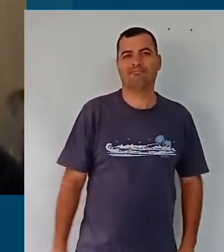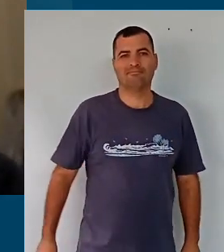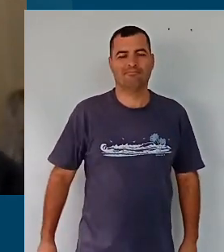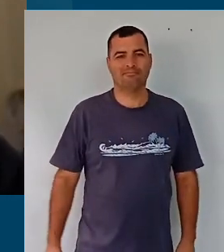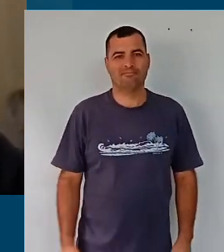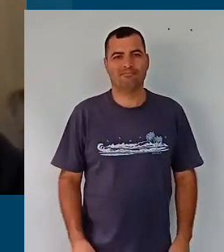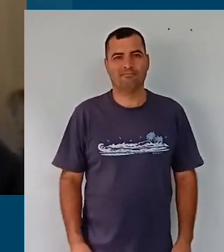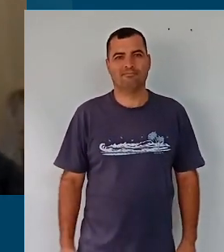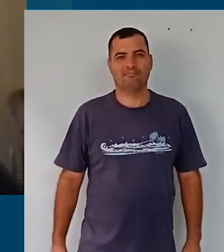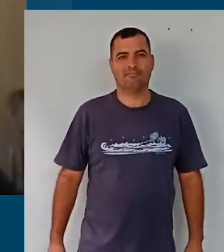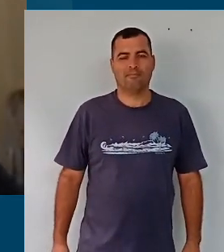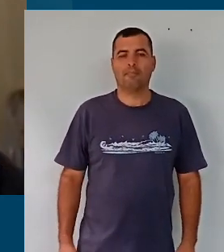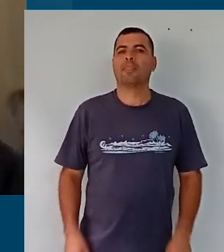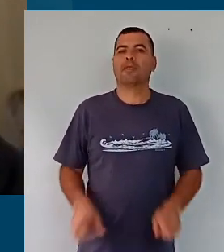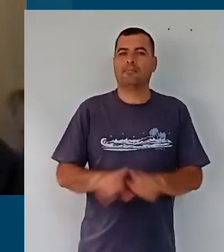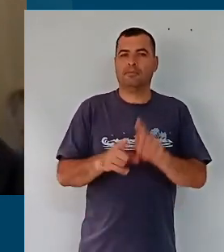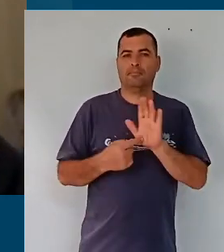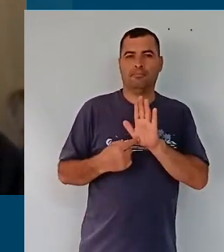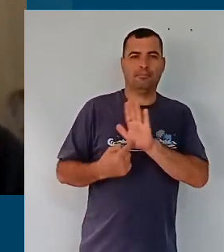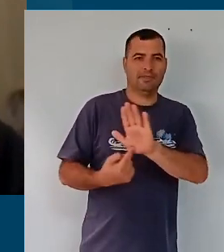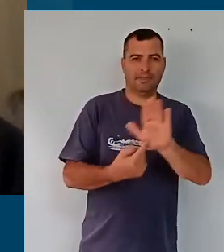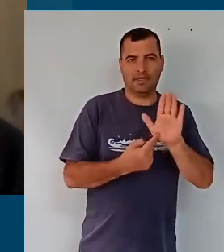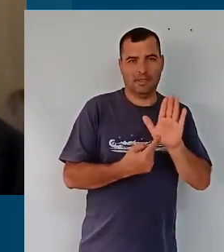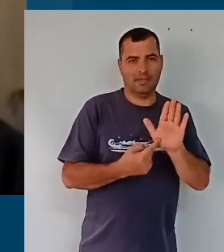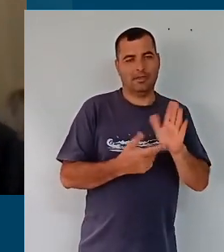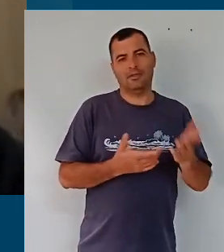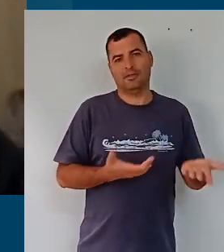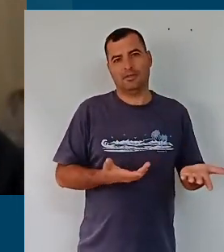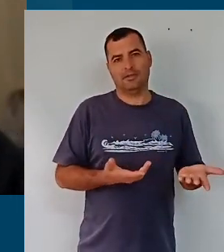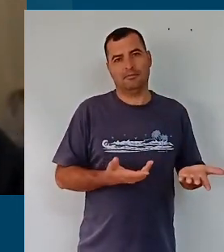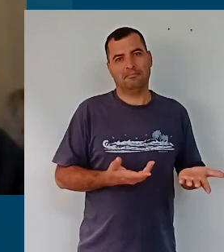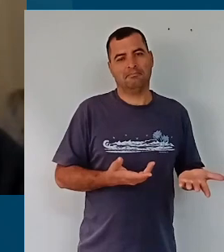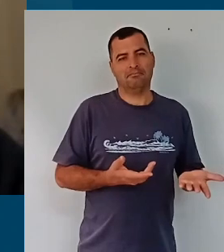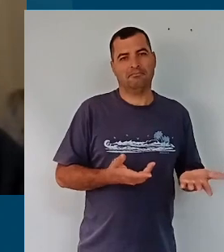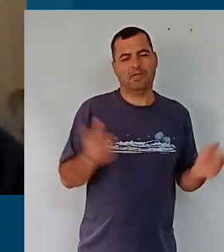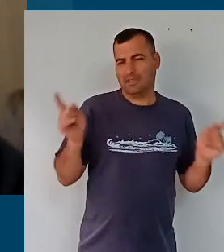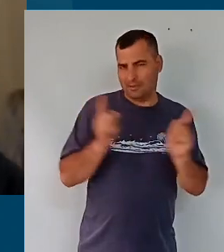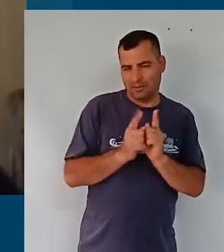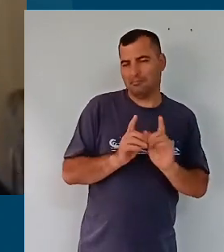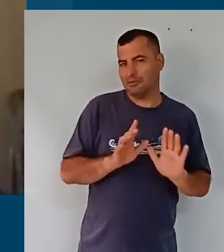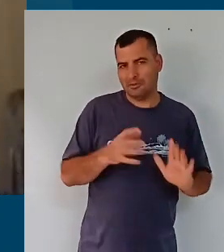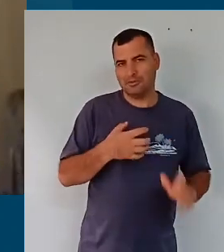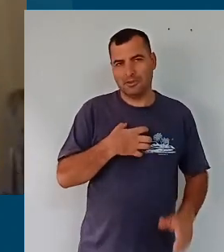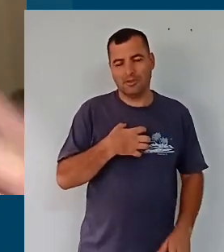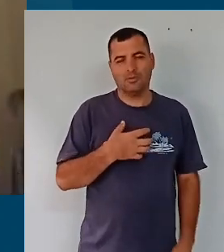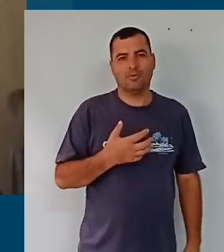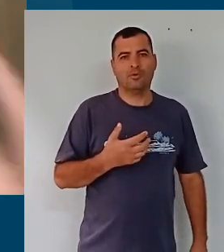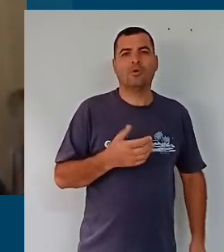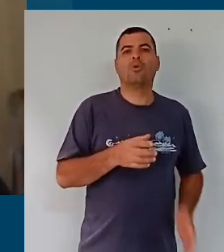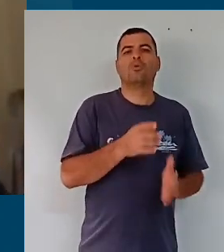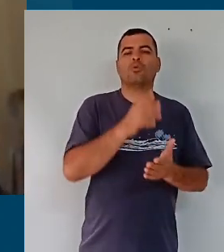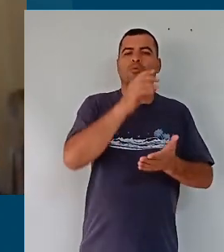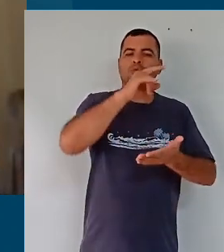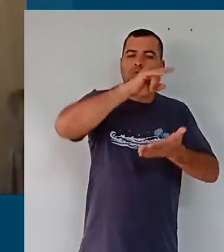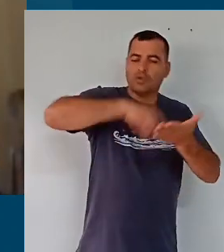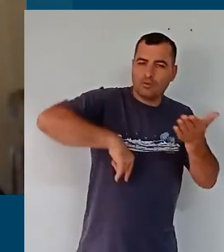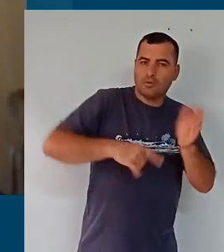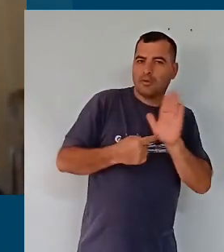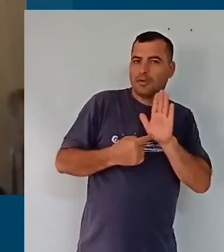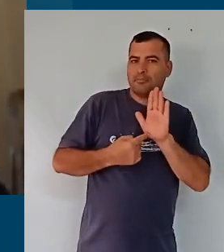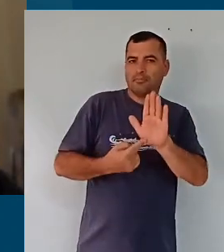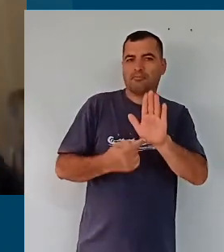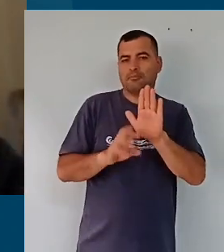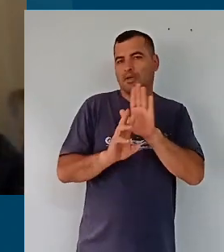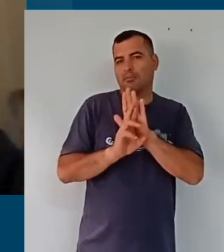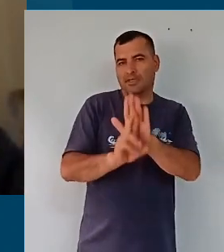Bom, eu vou apresentar aqui de uma forma mais geral o que esse currículo representa